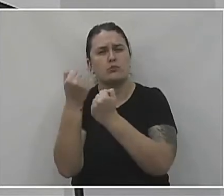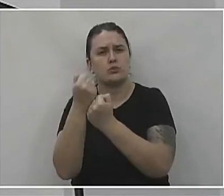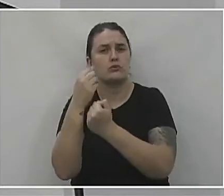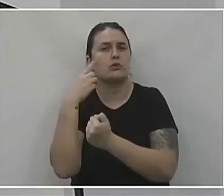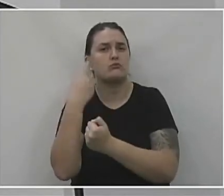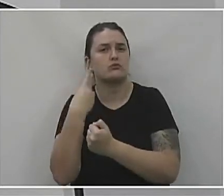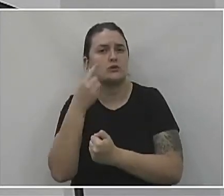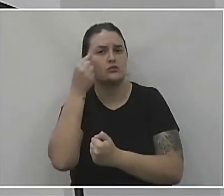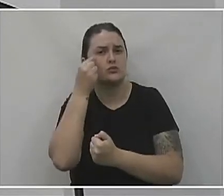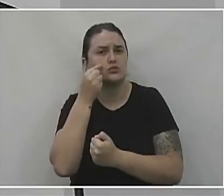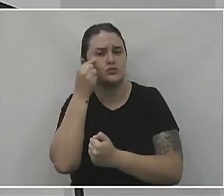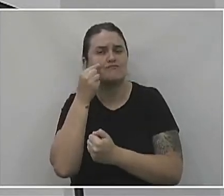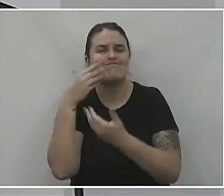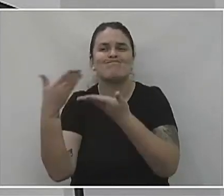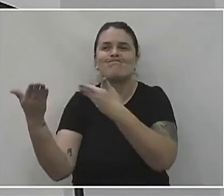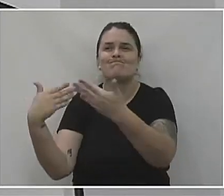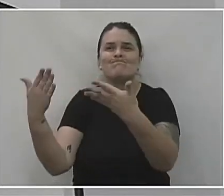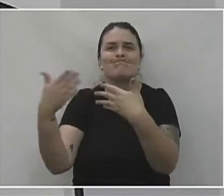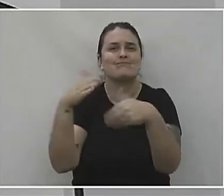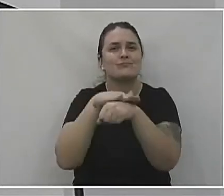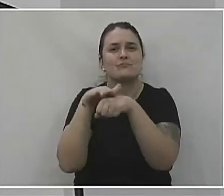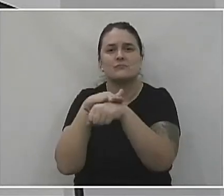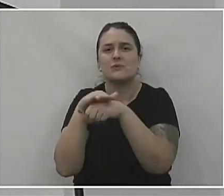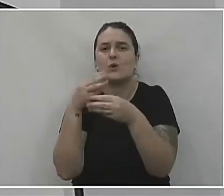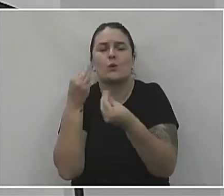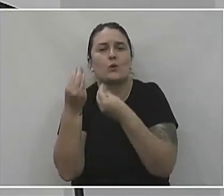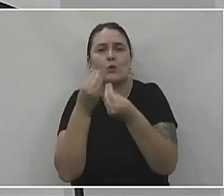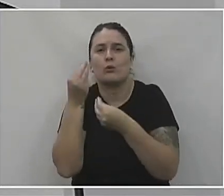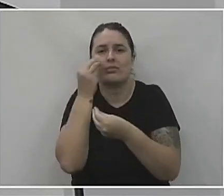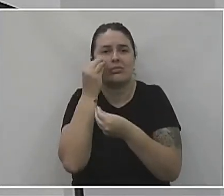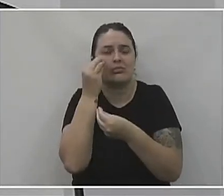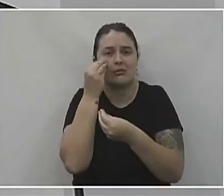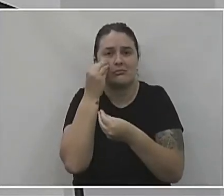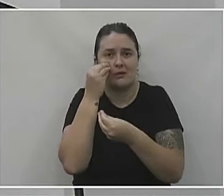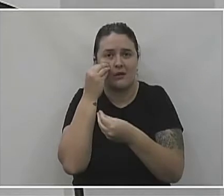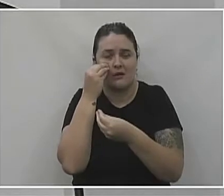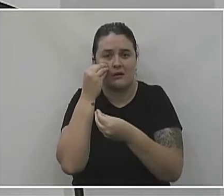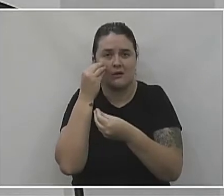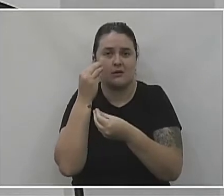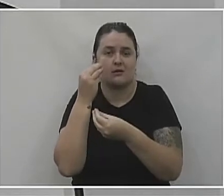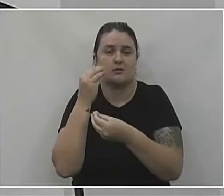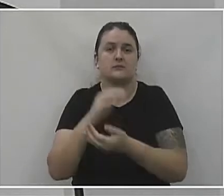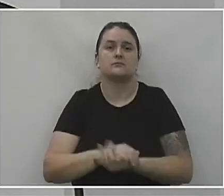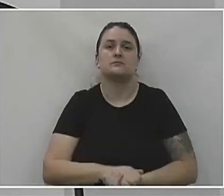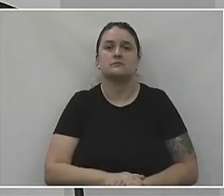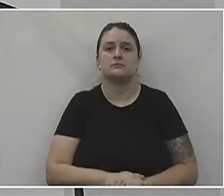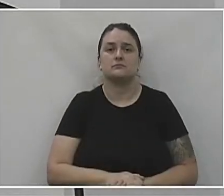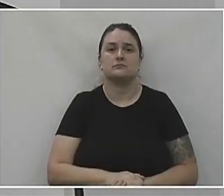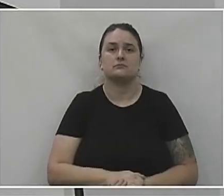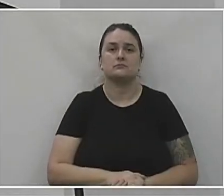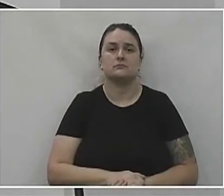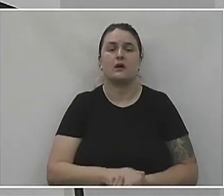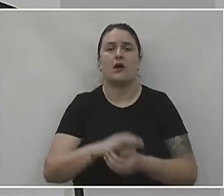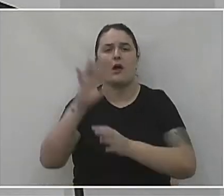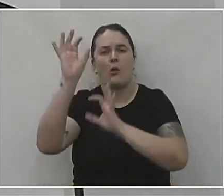a melhor forma de a gente poder absorver esses pacientes de Vila da Vitória. Essa reforma ainda está